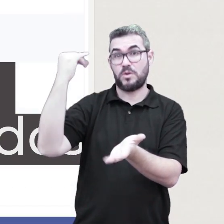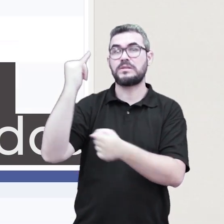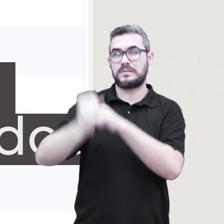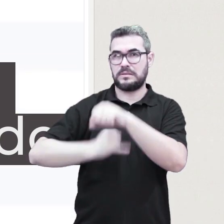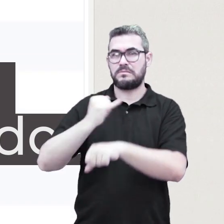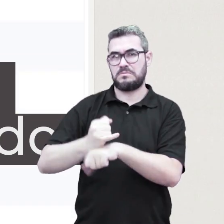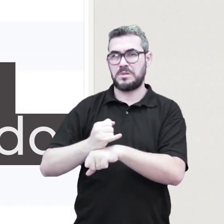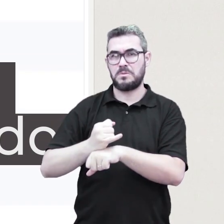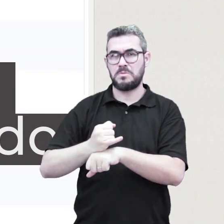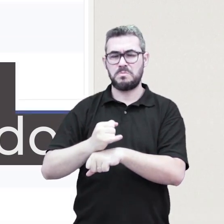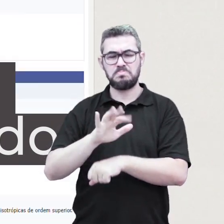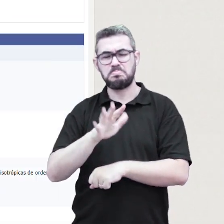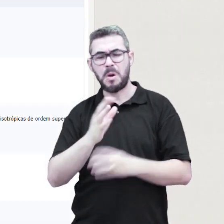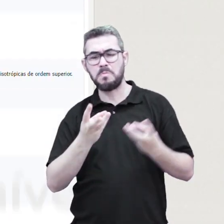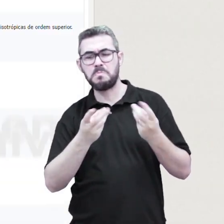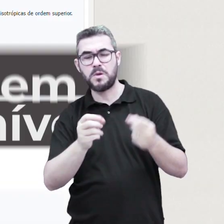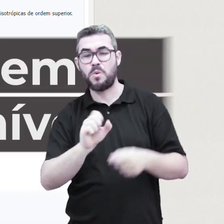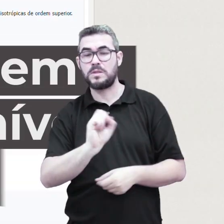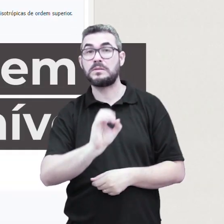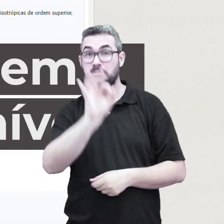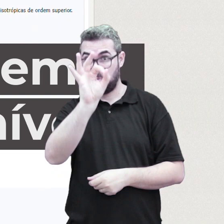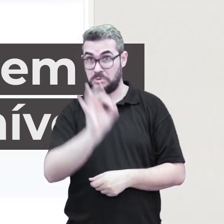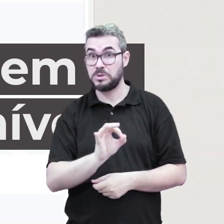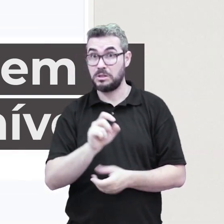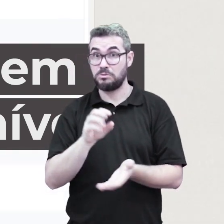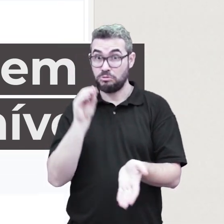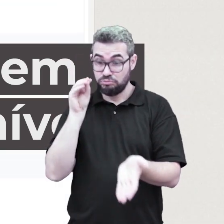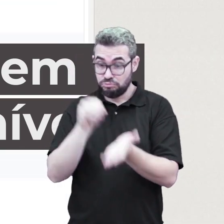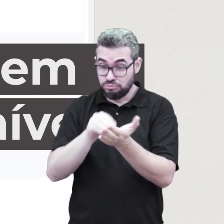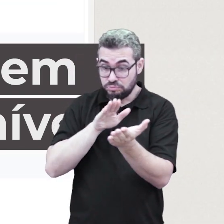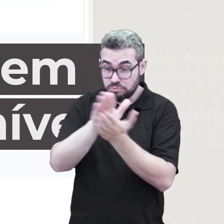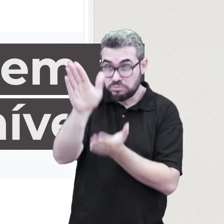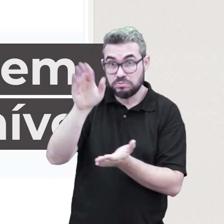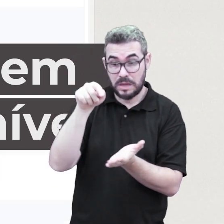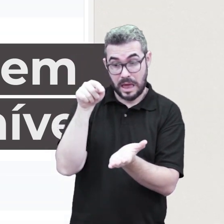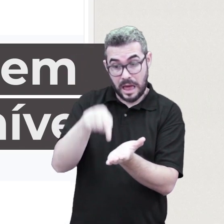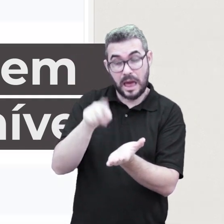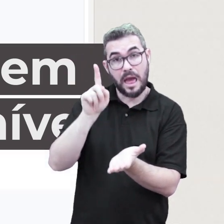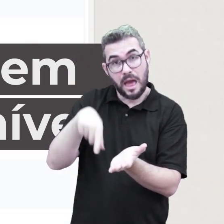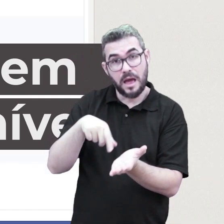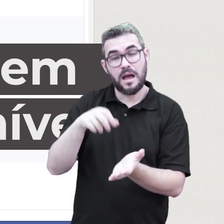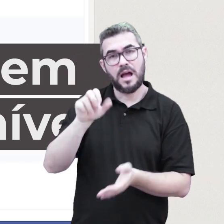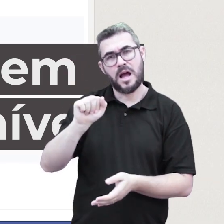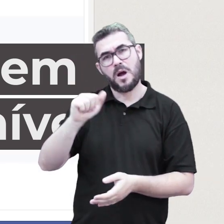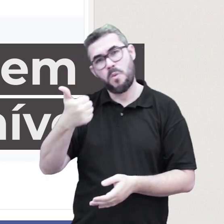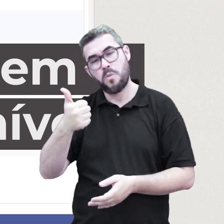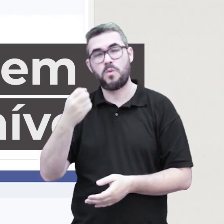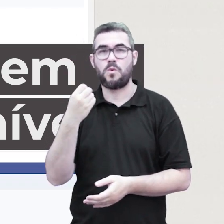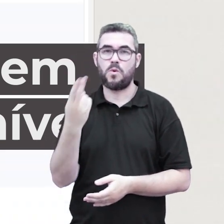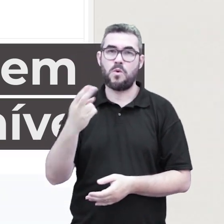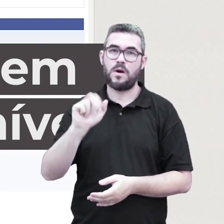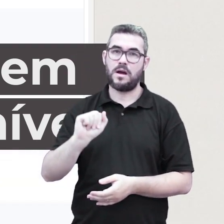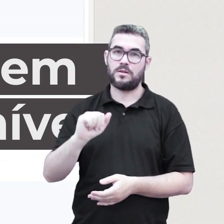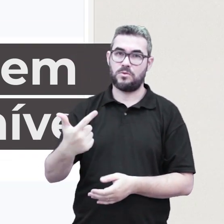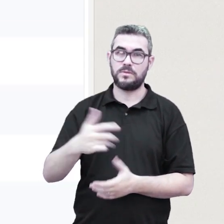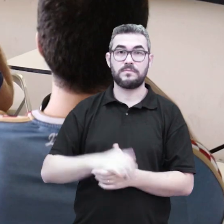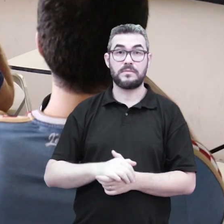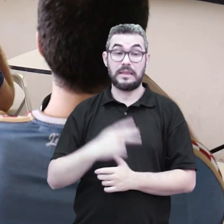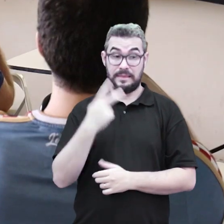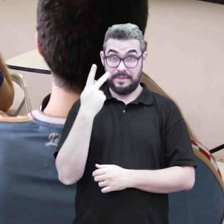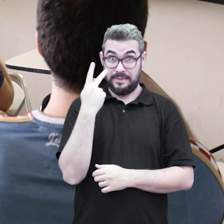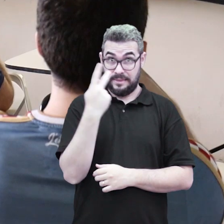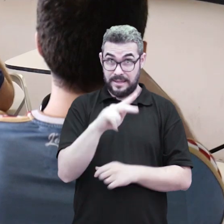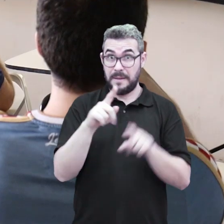em revistas internacionais. Mais de 80% deles são aceitos em publicações de nível A1 e A2.